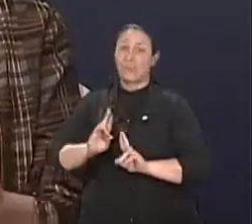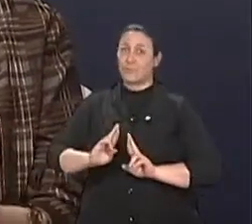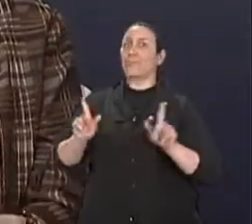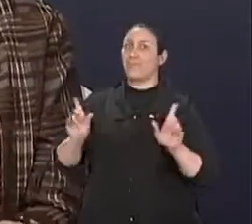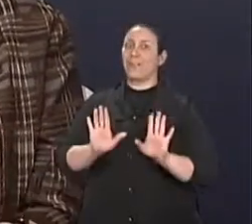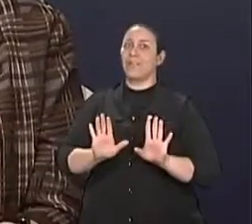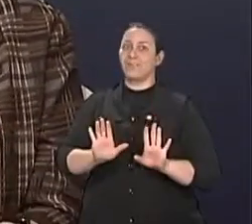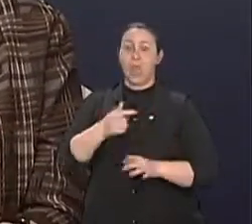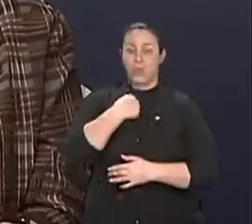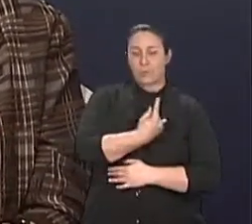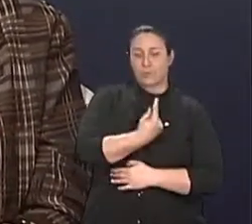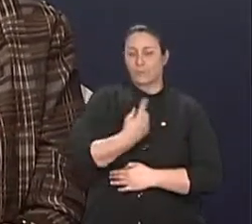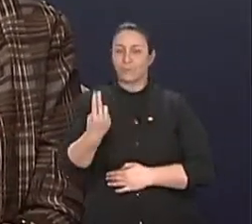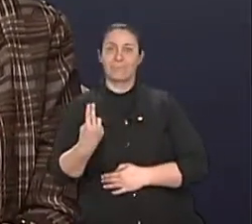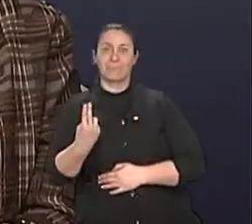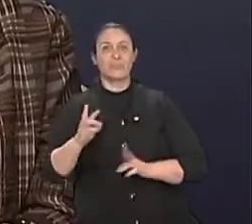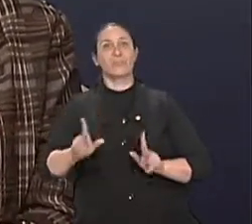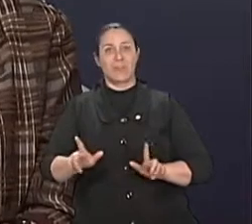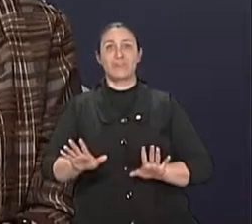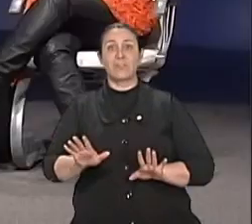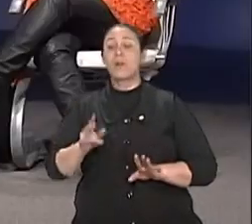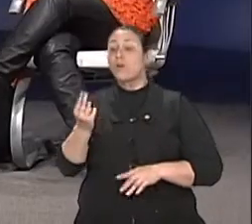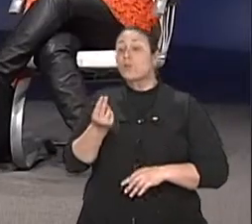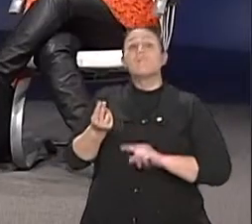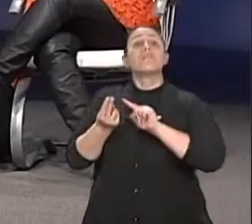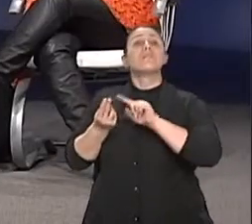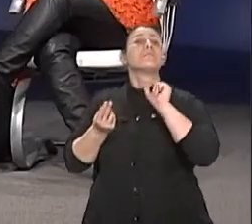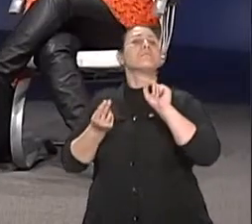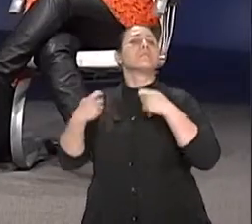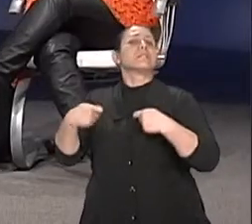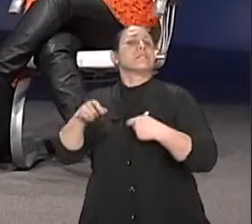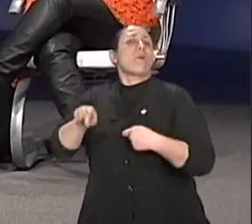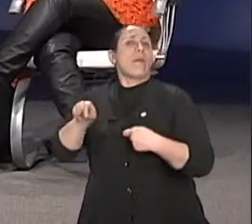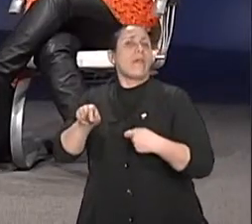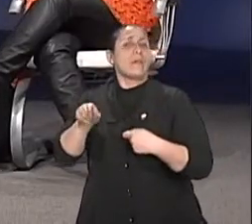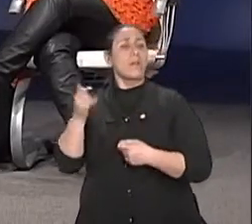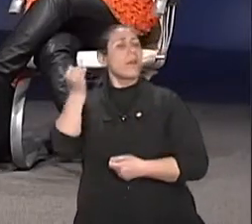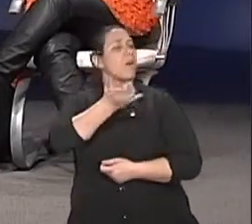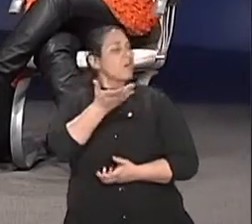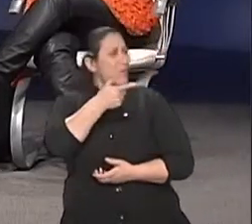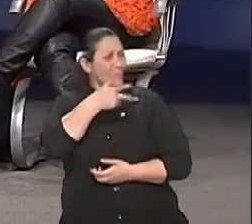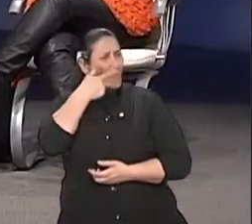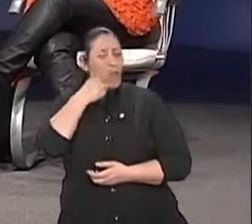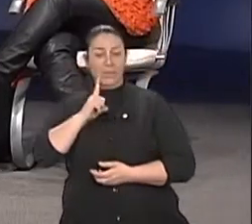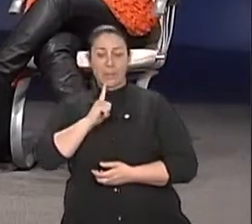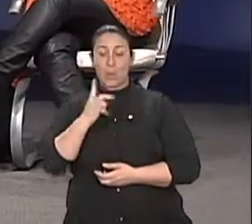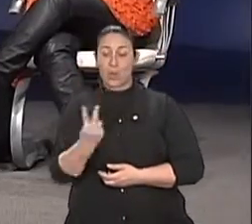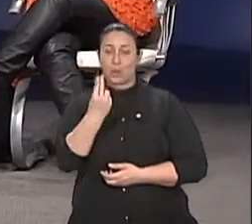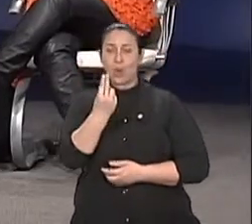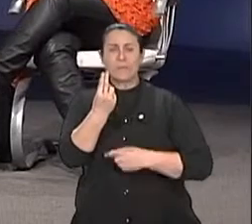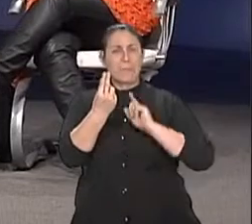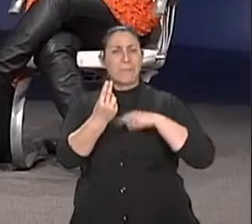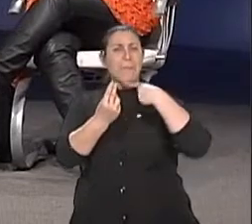os dois precisam de investimento. Ah, ok. Porque esses dois viraram três? Como é que é isso? O é que fala? Esses dois viram